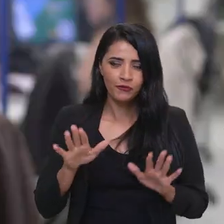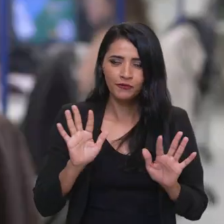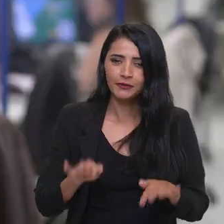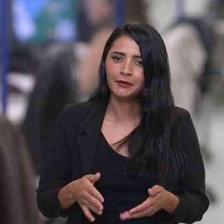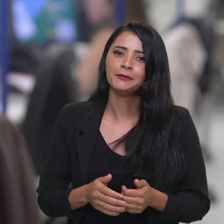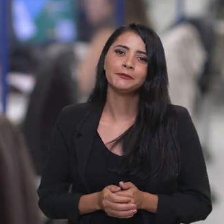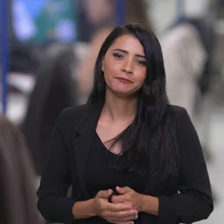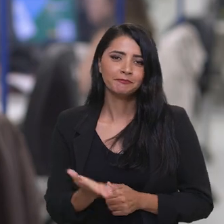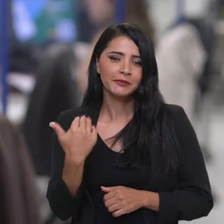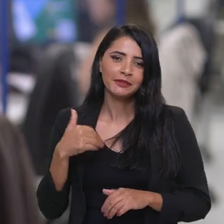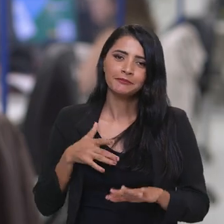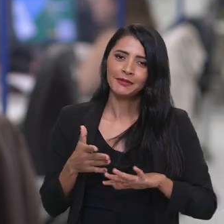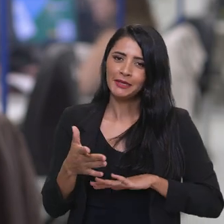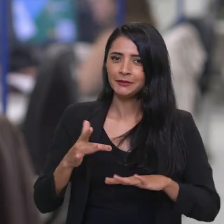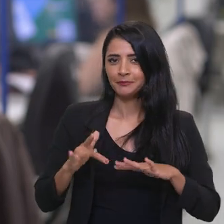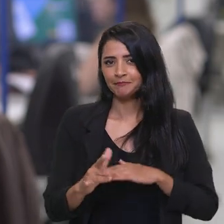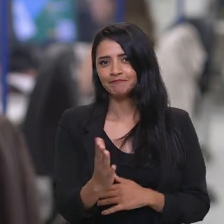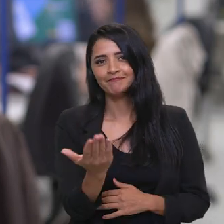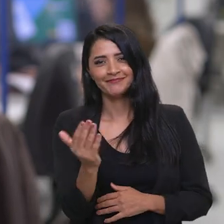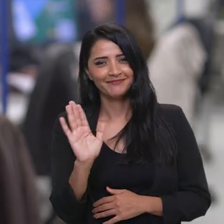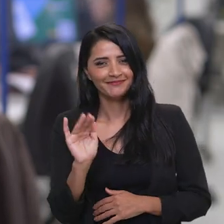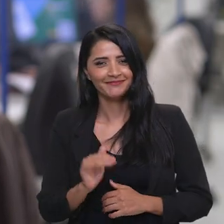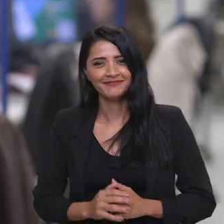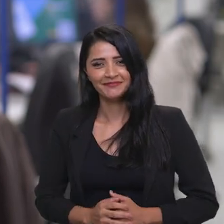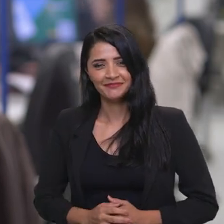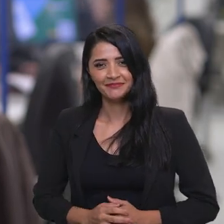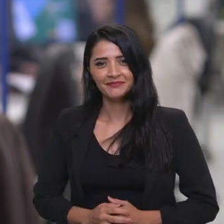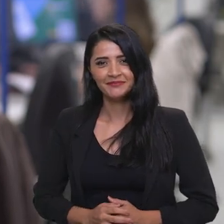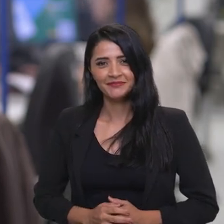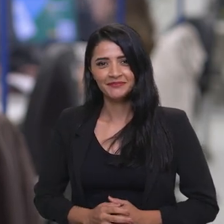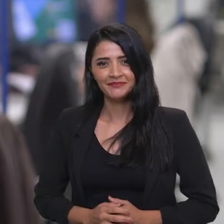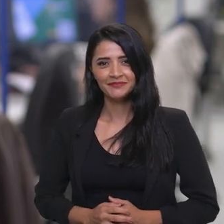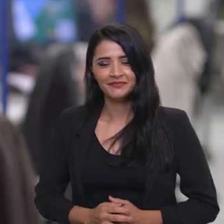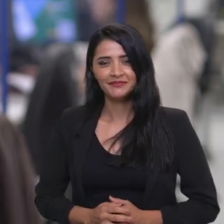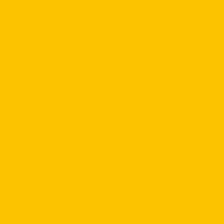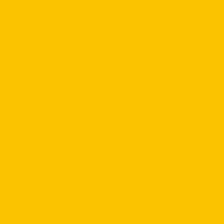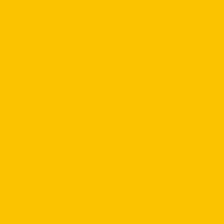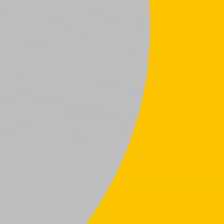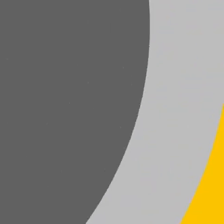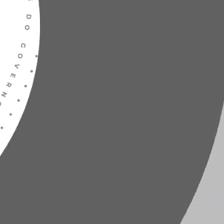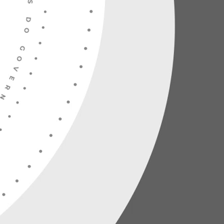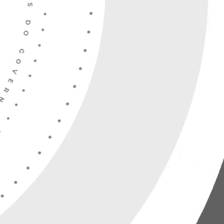E o Ponto Gov de hoje fica por aqui. Sigam com a gente nas redes sociais.